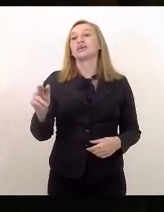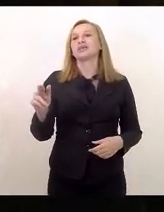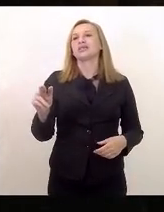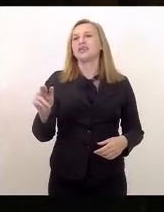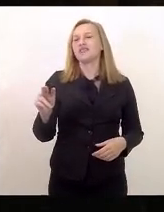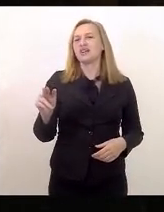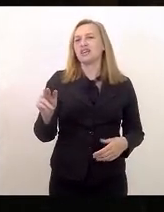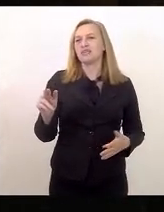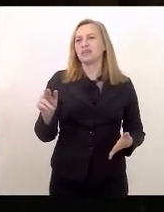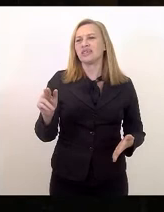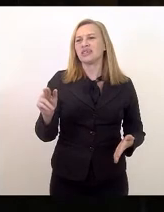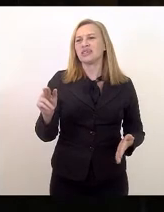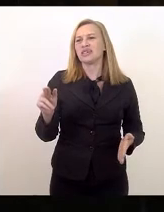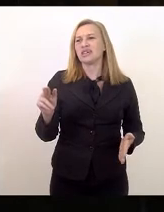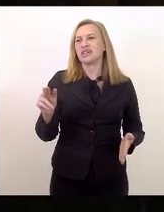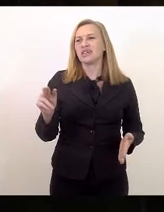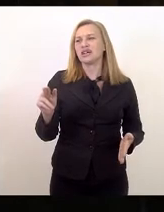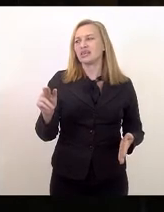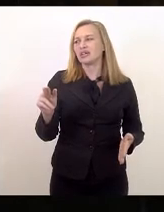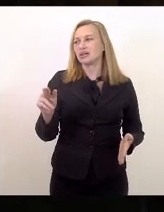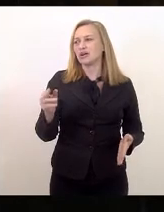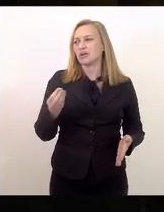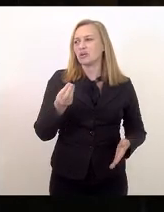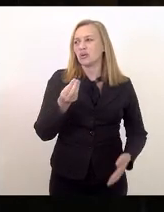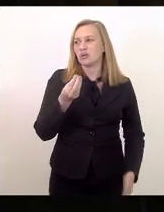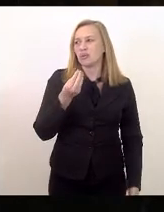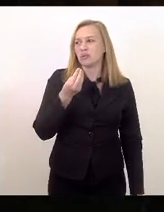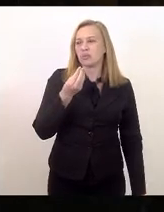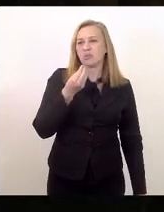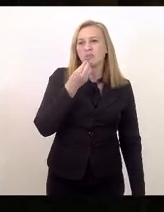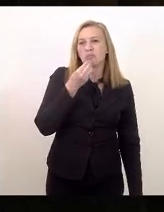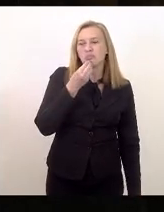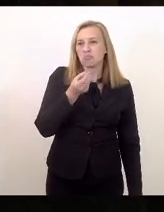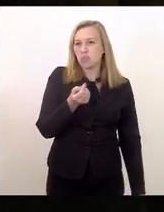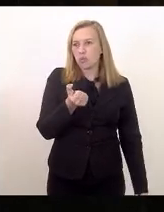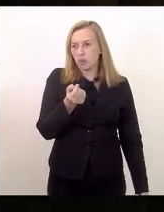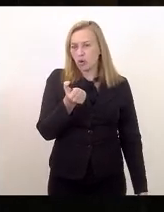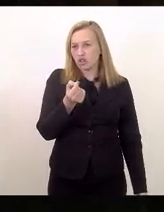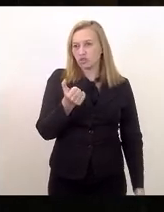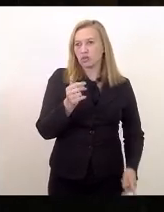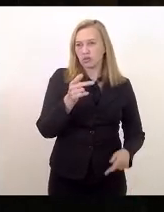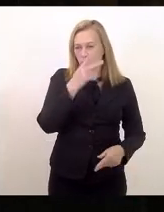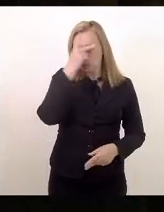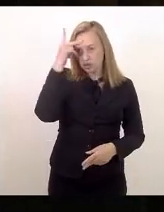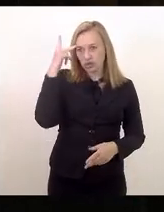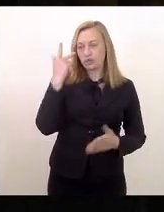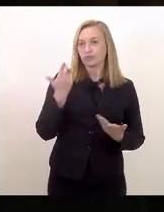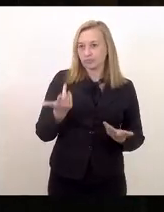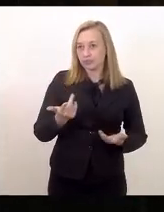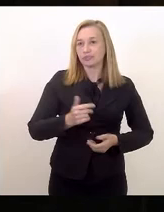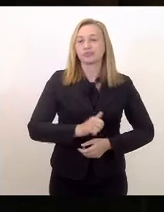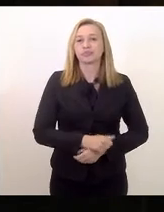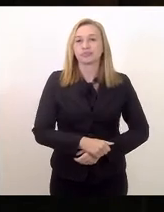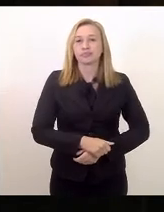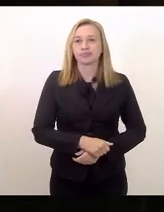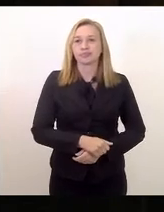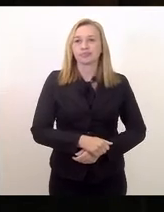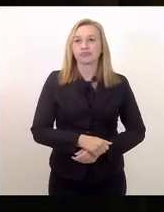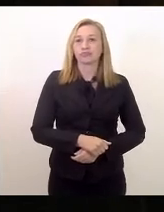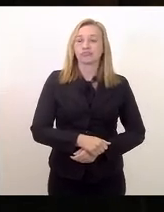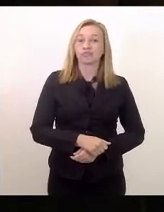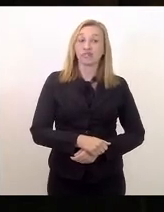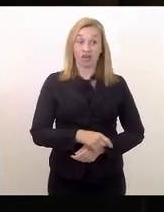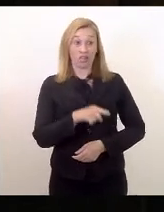foi o Ministro da Educação. Ora, era ele que